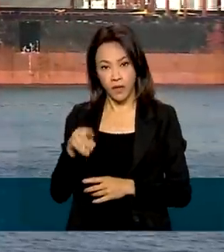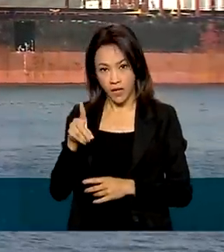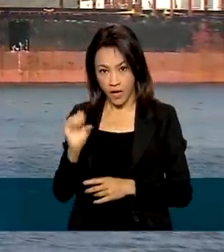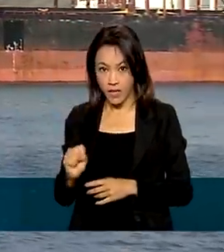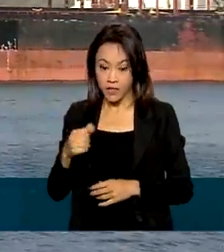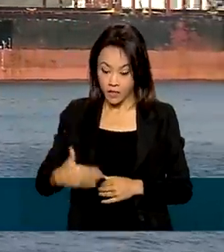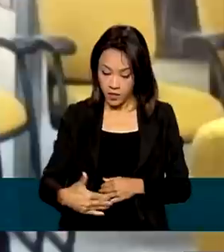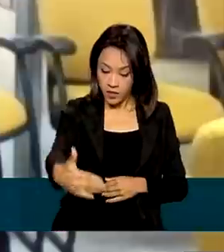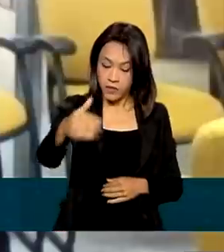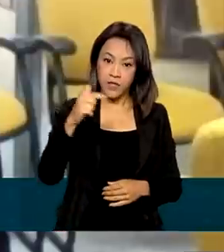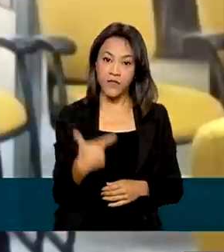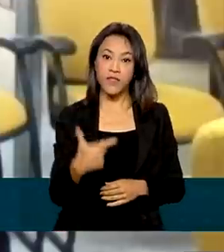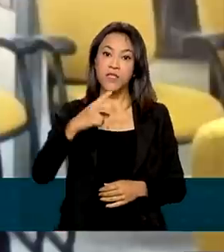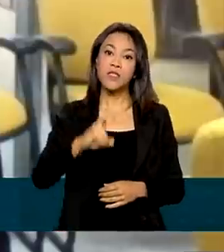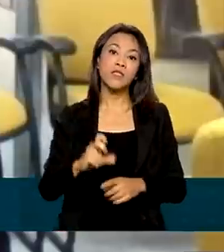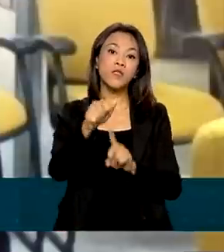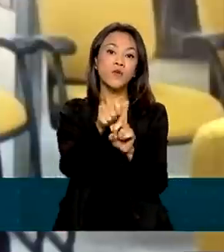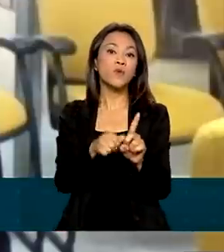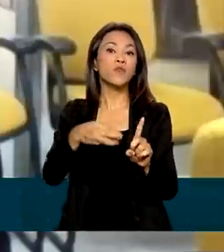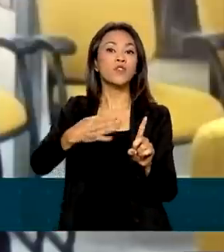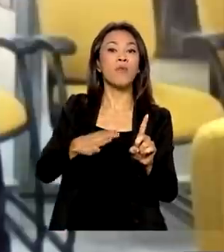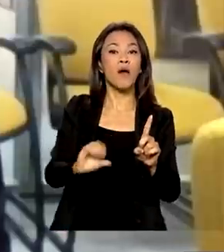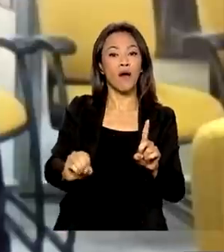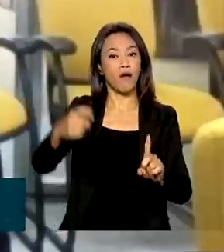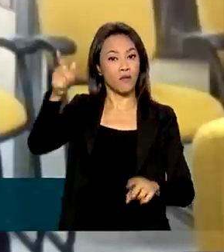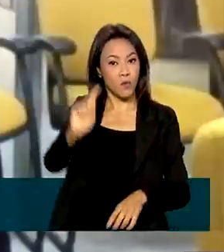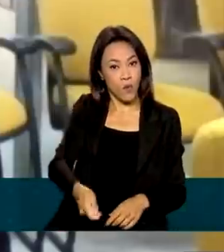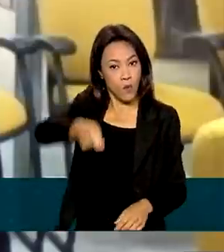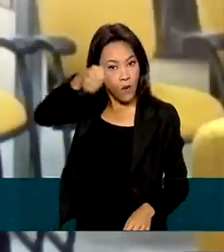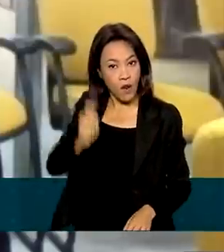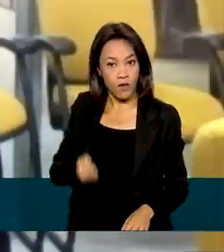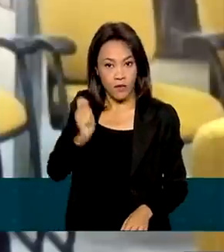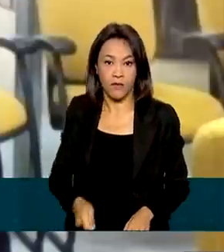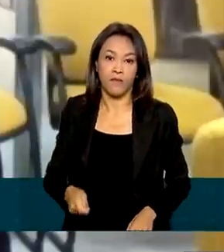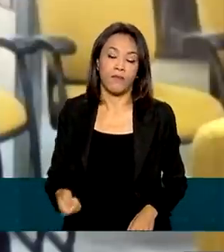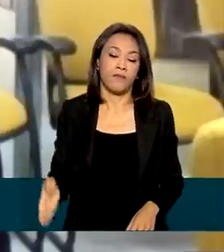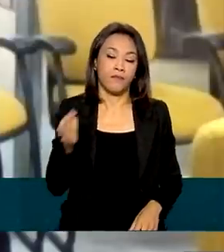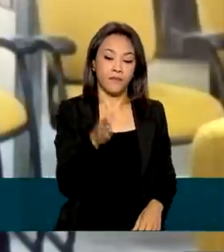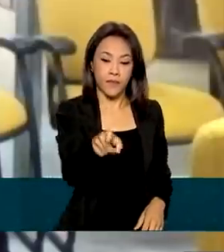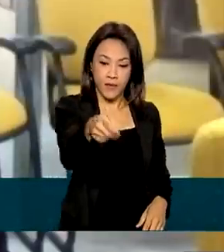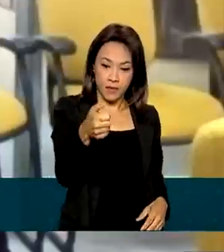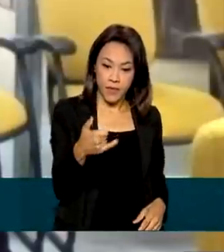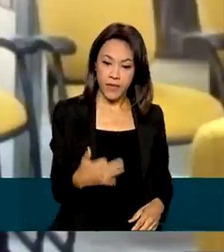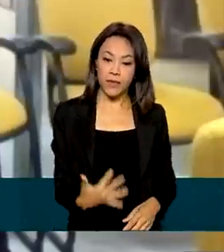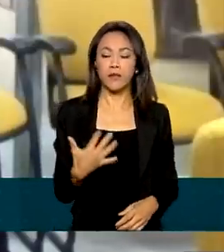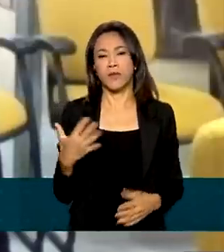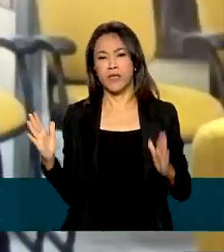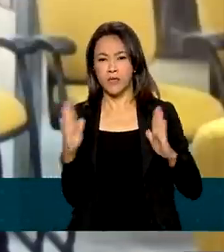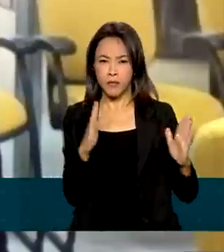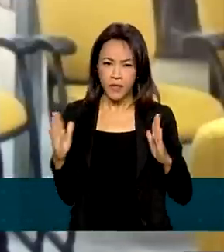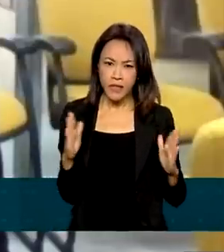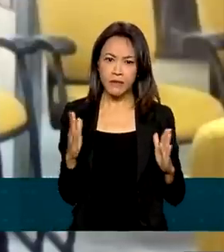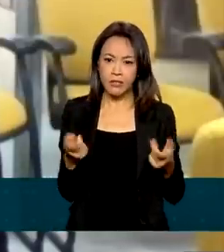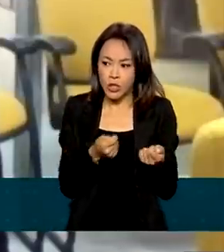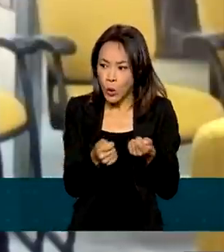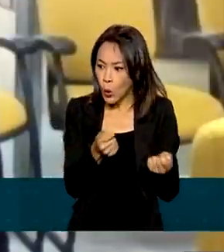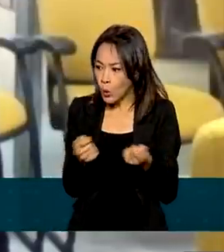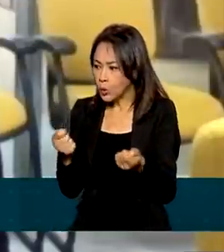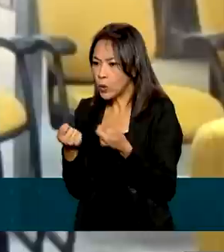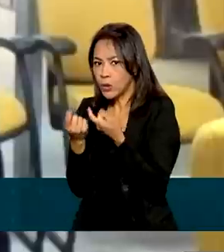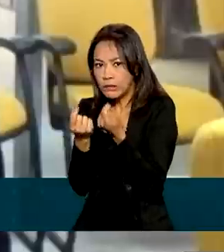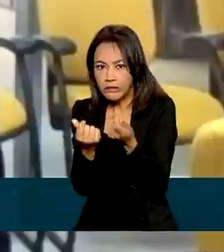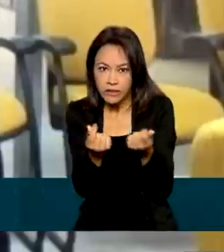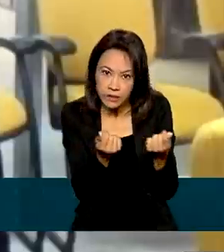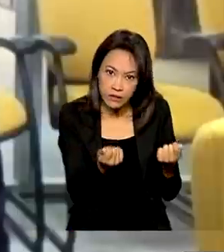de março. No momento de crise, no momento de restrição orçamentária que o país